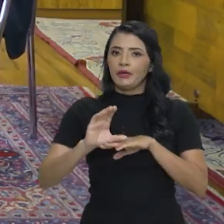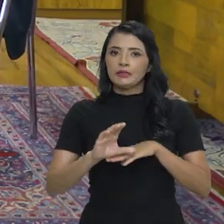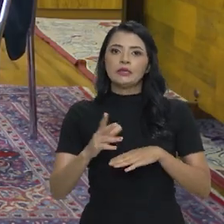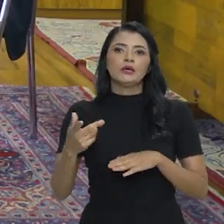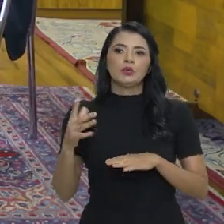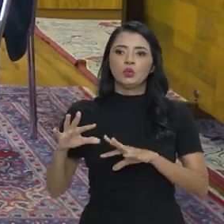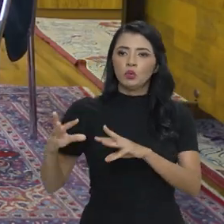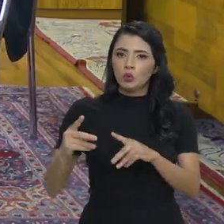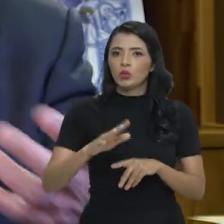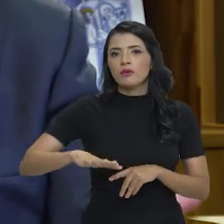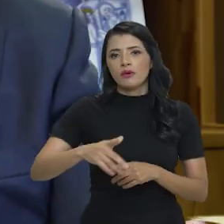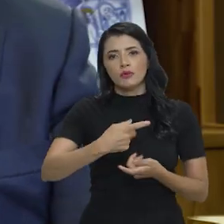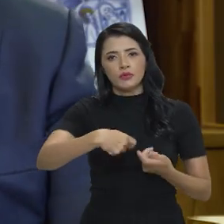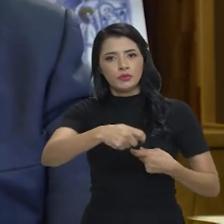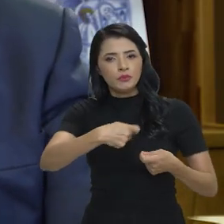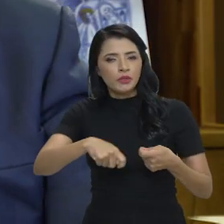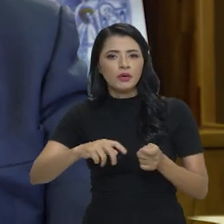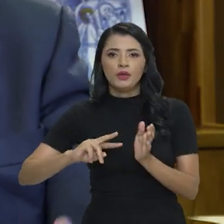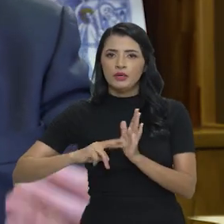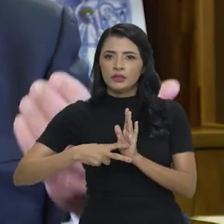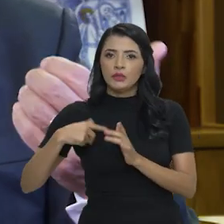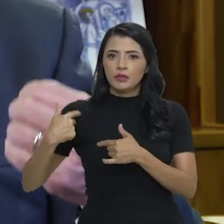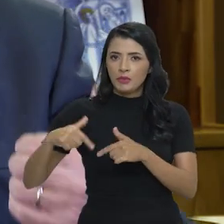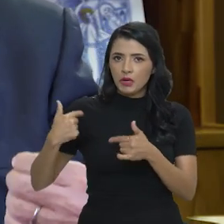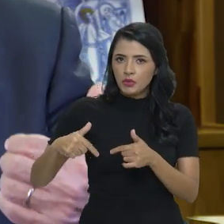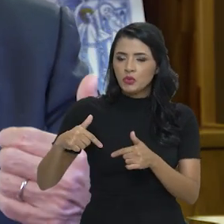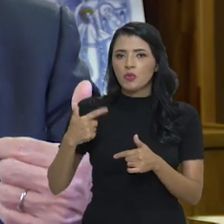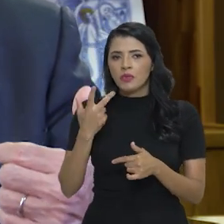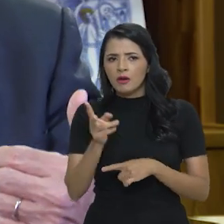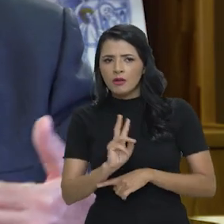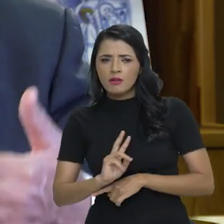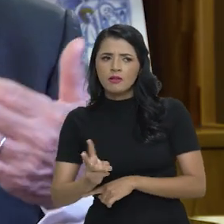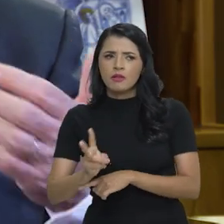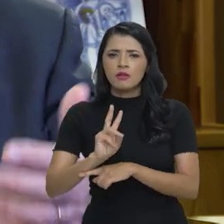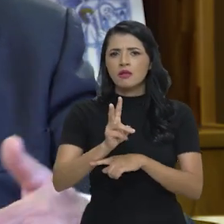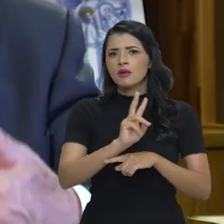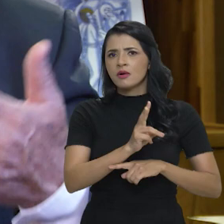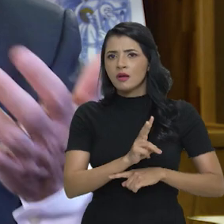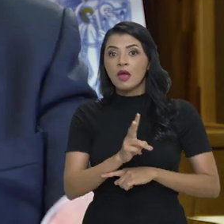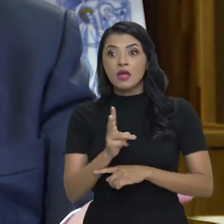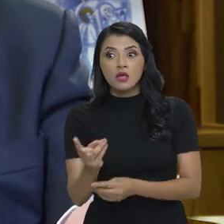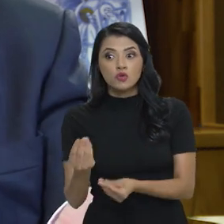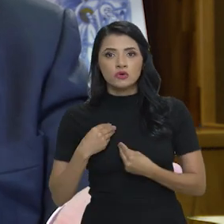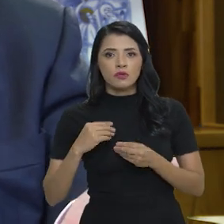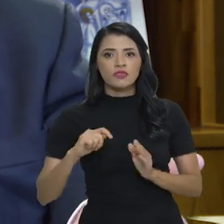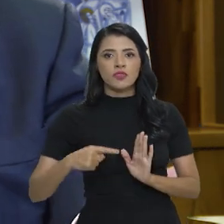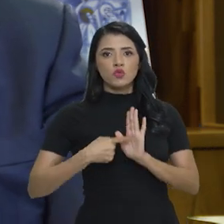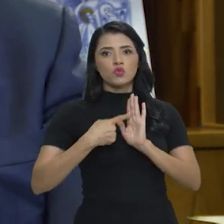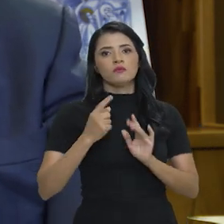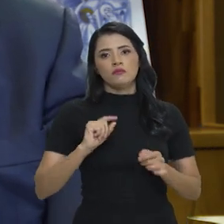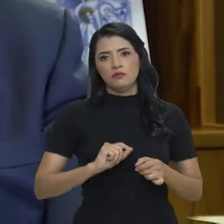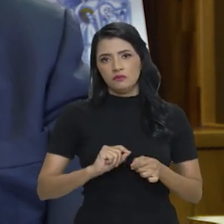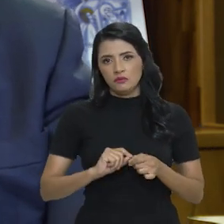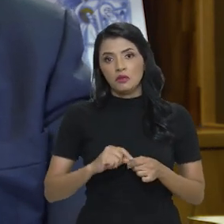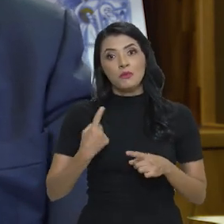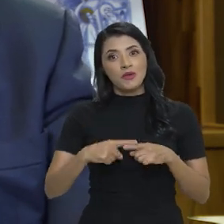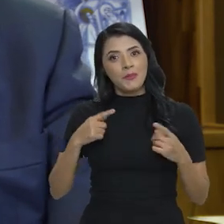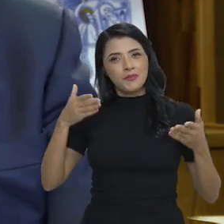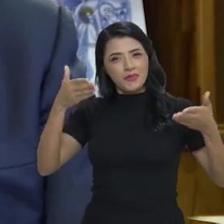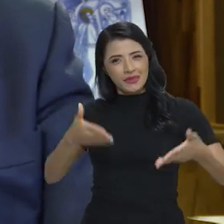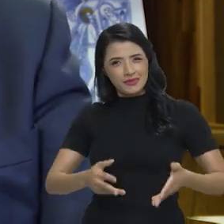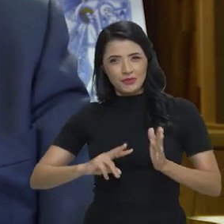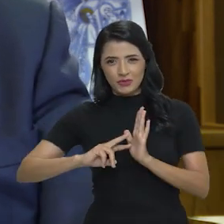patronais, de todos os setores da economia, dos sindicatos trabalhadores, para fiscalizar e nos trazer. Porque será a